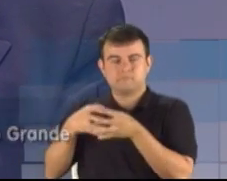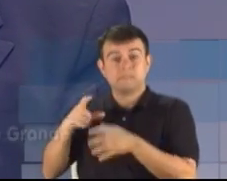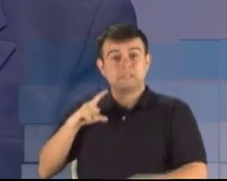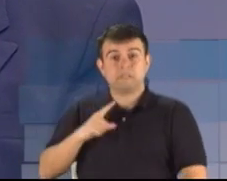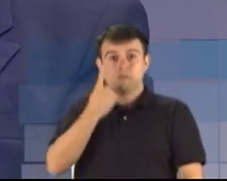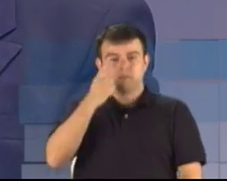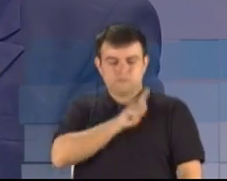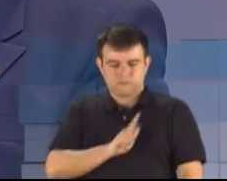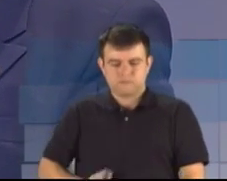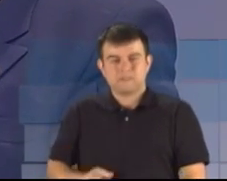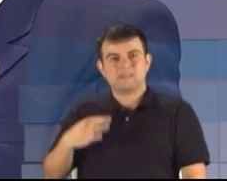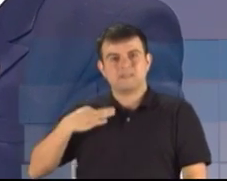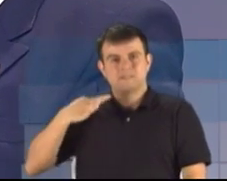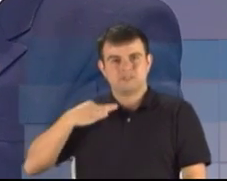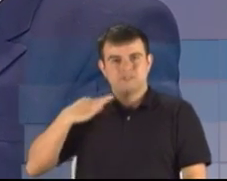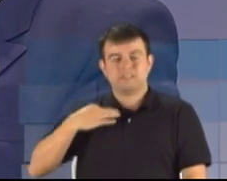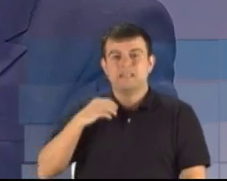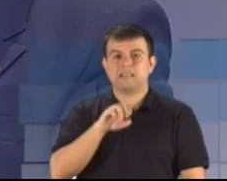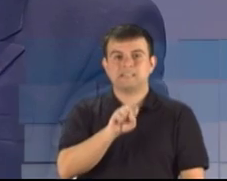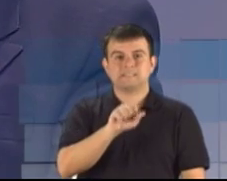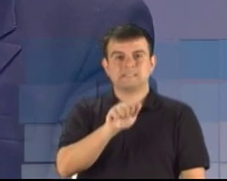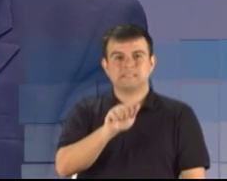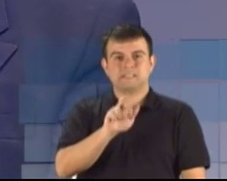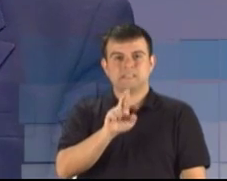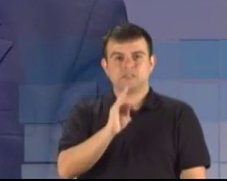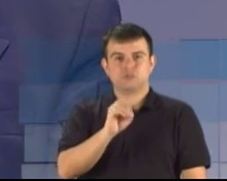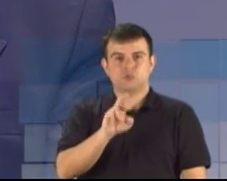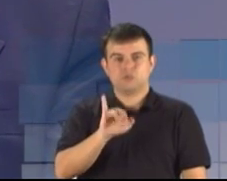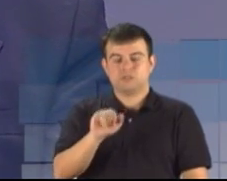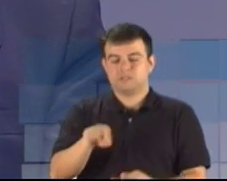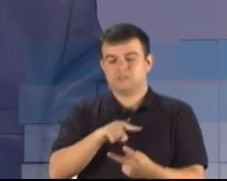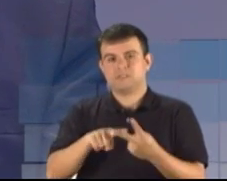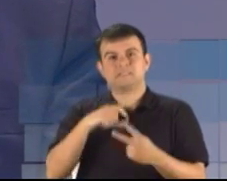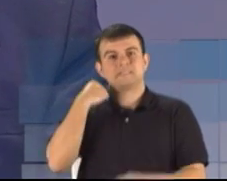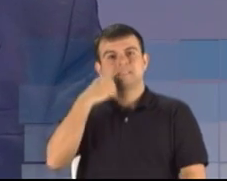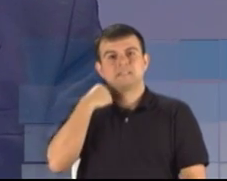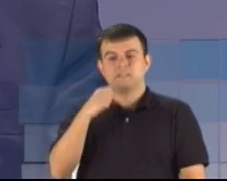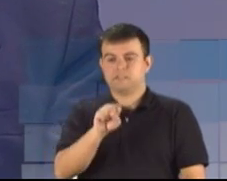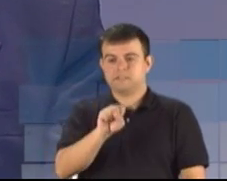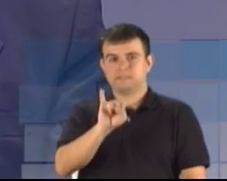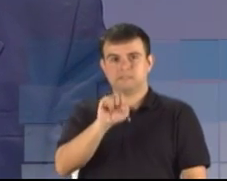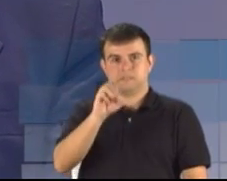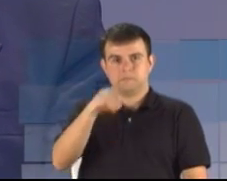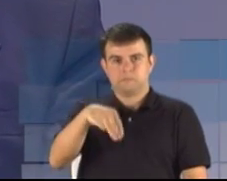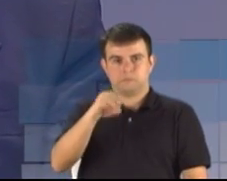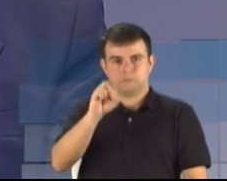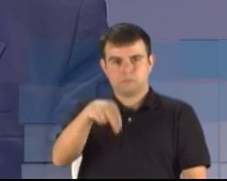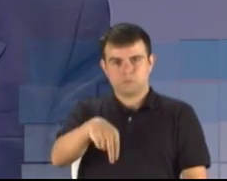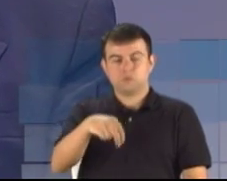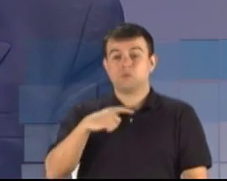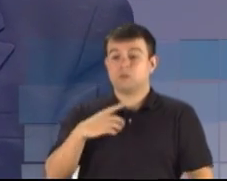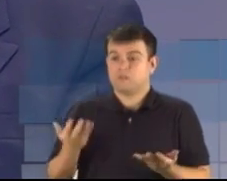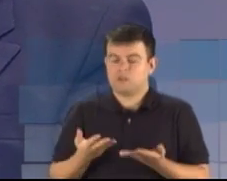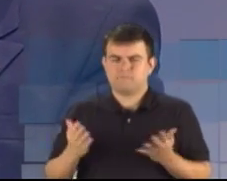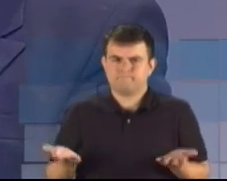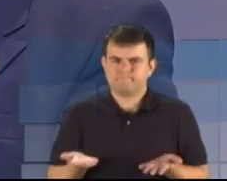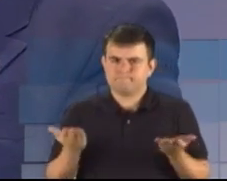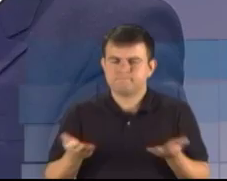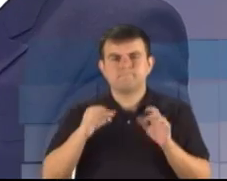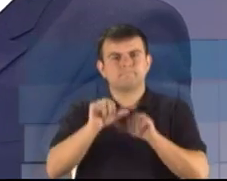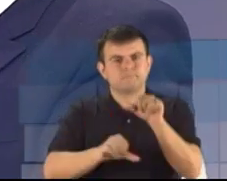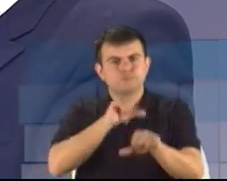nosso candidato Sartori, nosso senador Simão, e que viemos para fazer as mudanças, fazer o Estado funcionar.